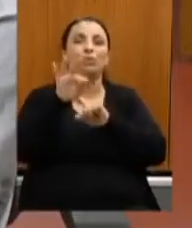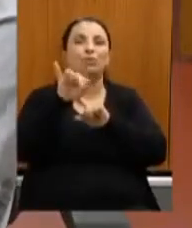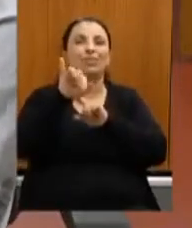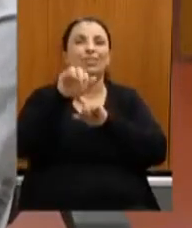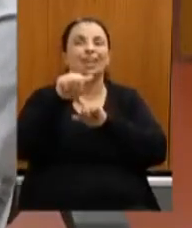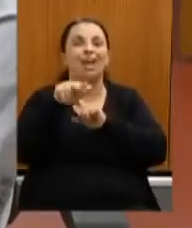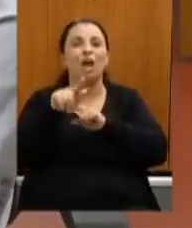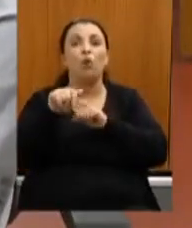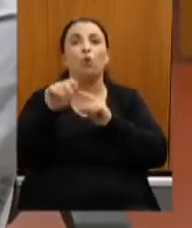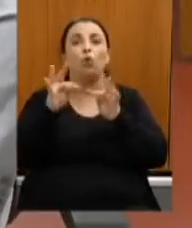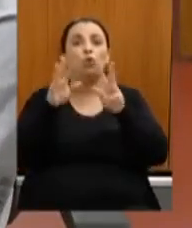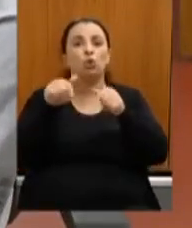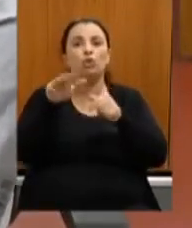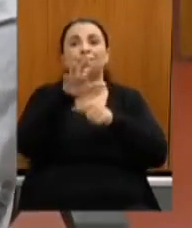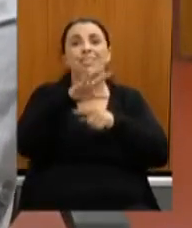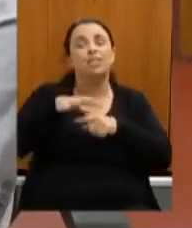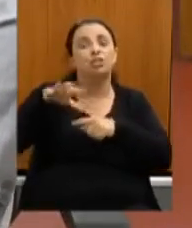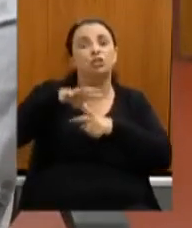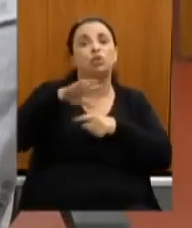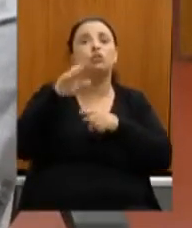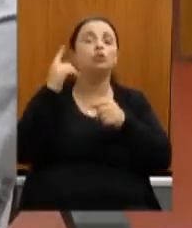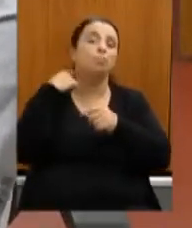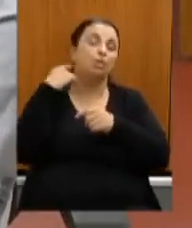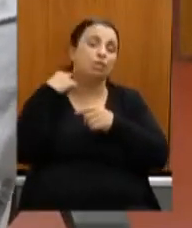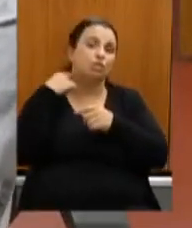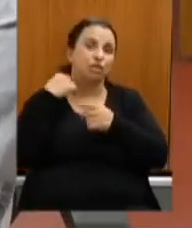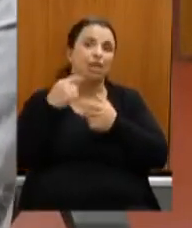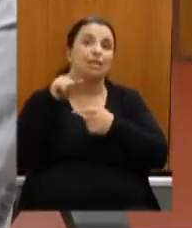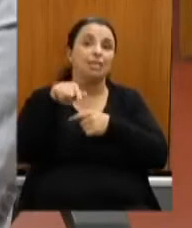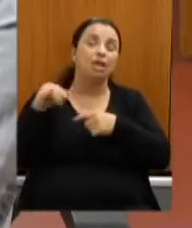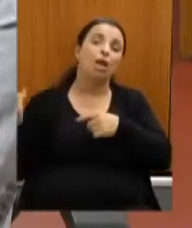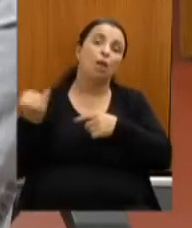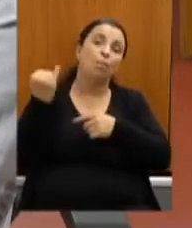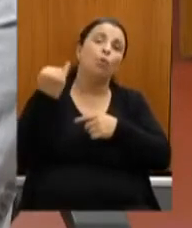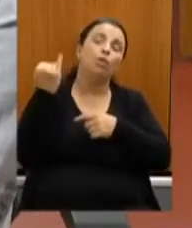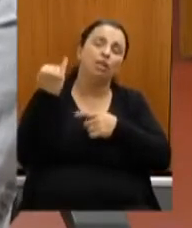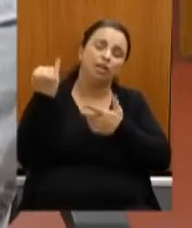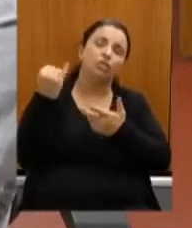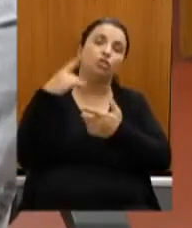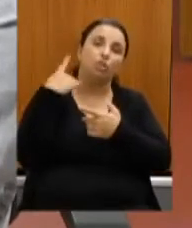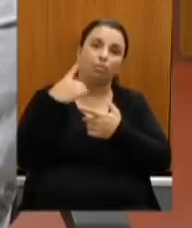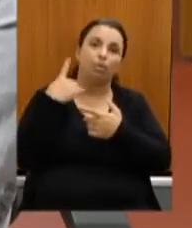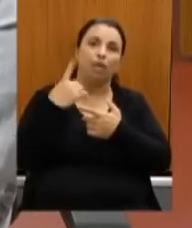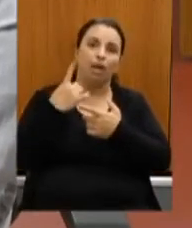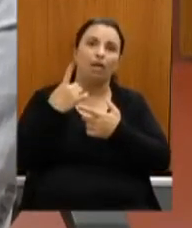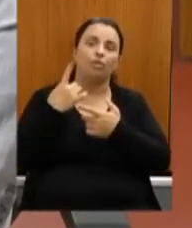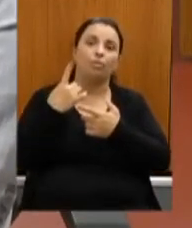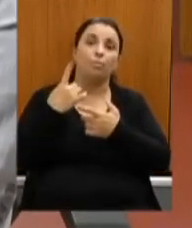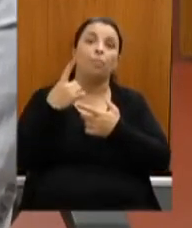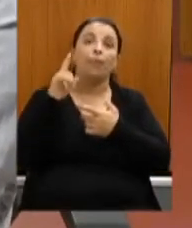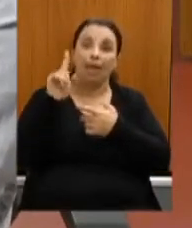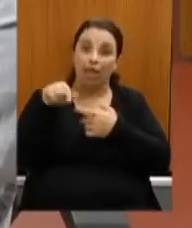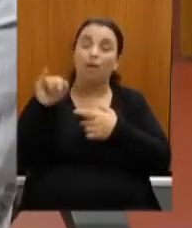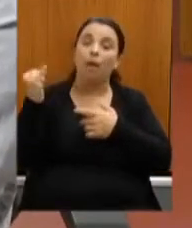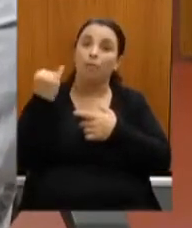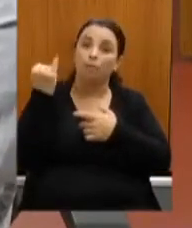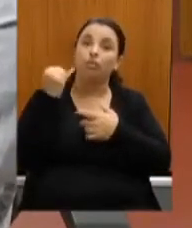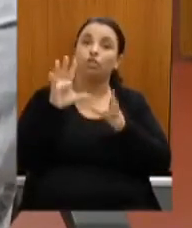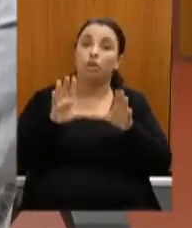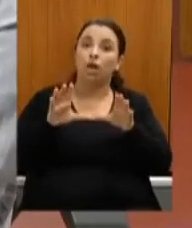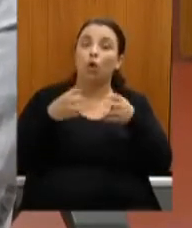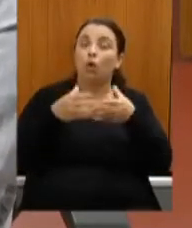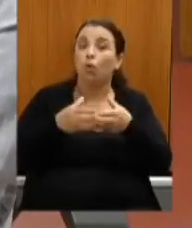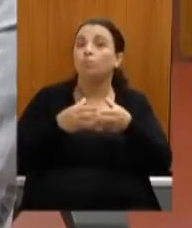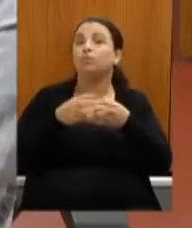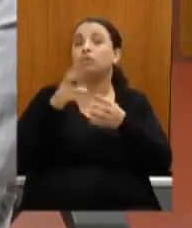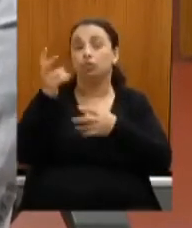é a descentralização dos recursos então muito importante deputado que na comissão de cultura como a gente